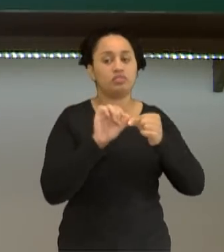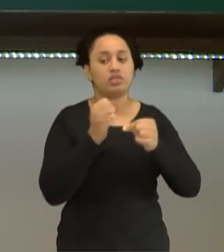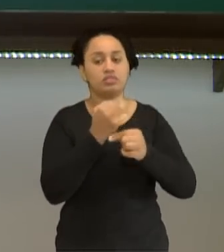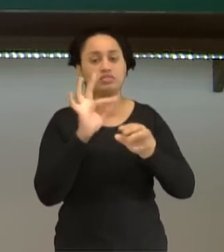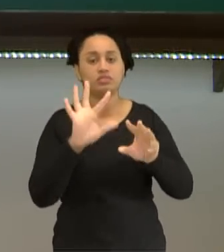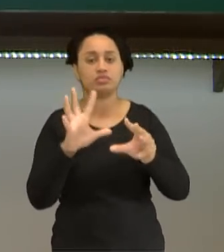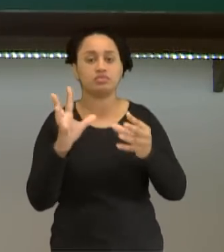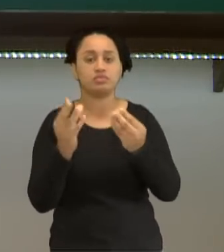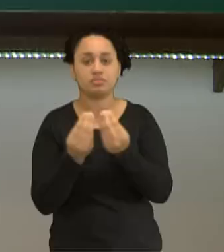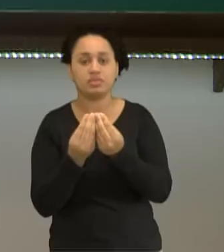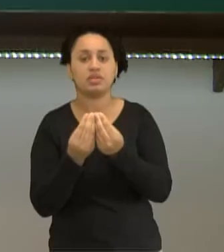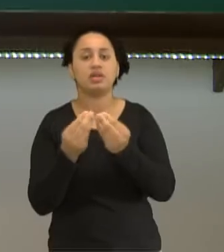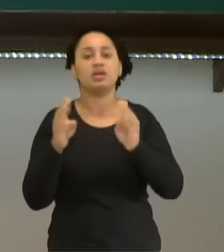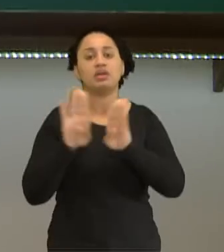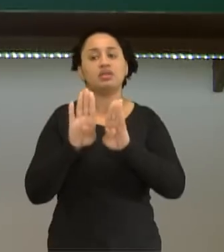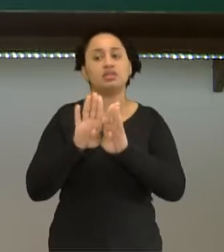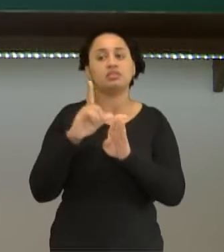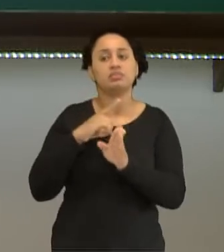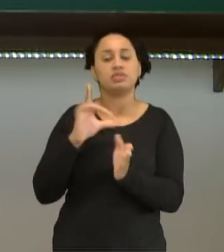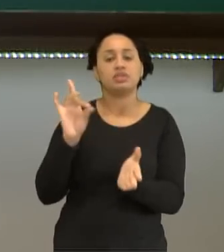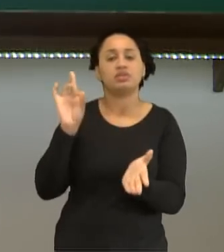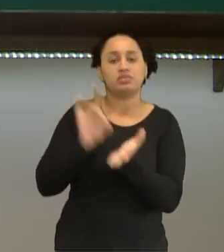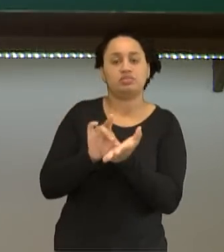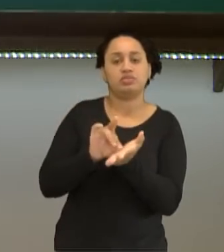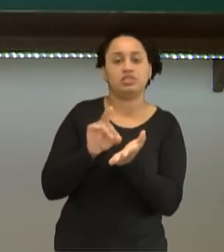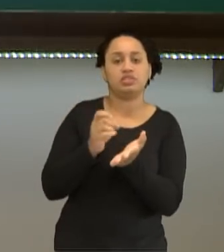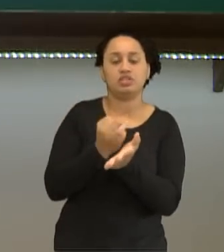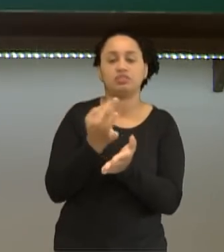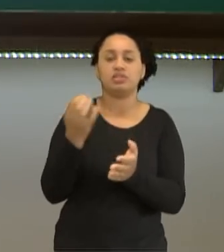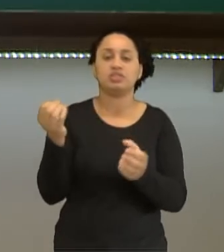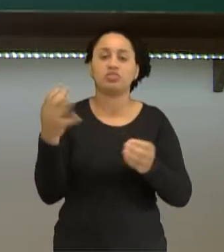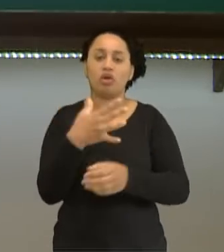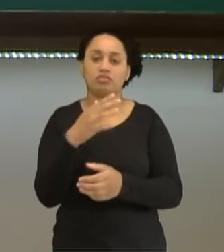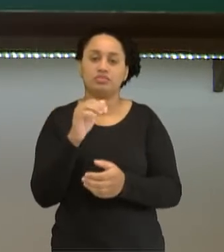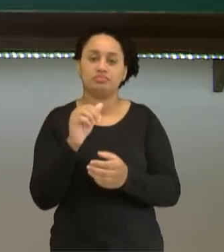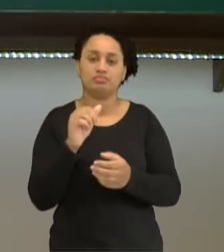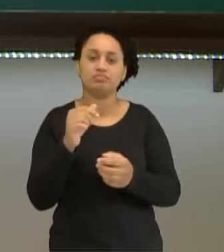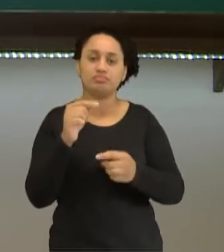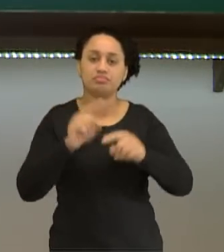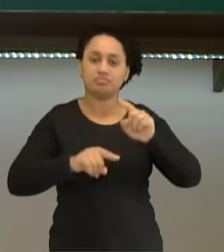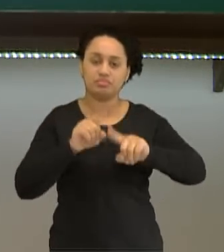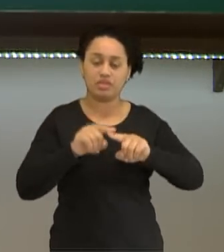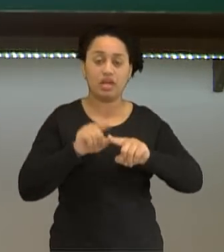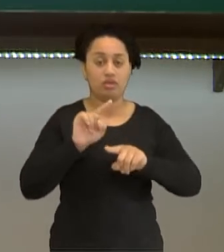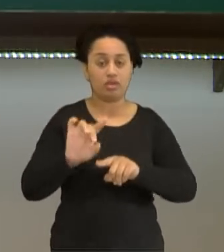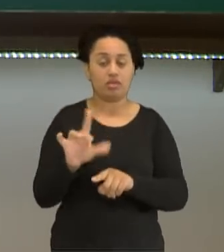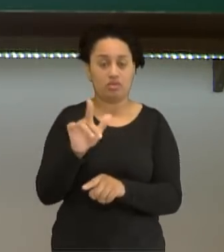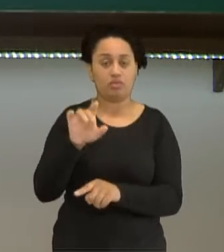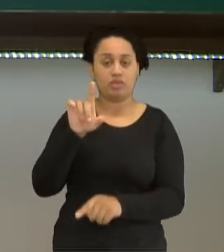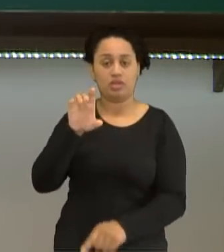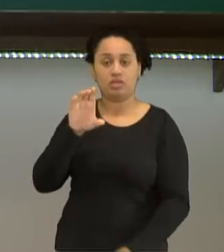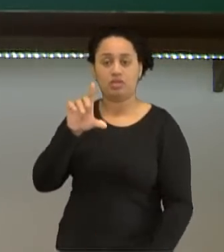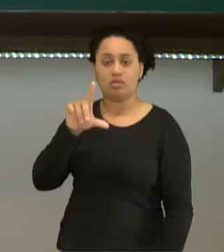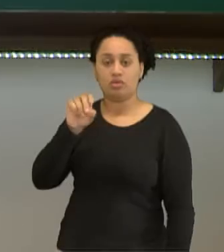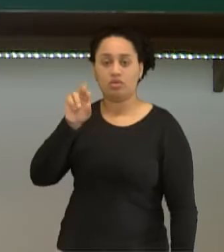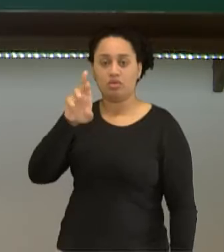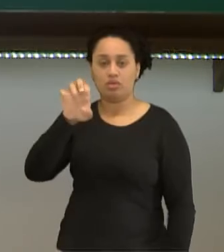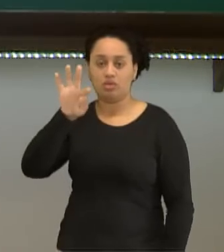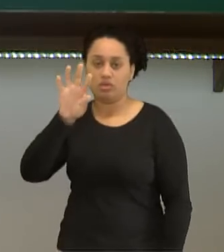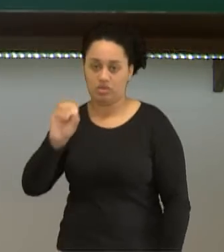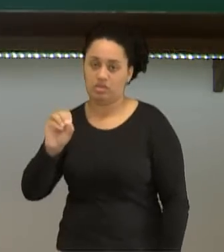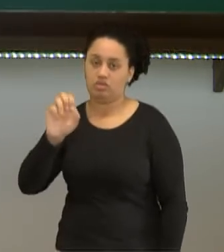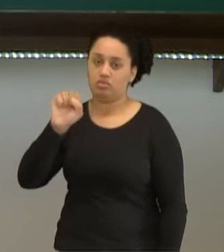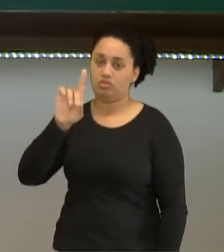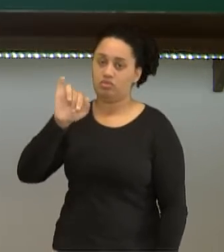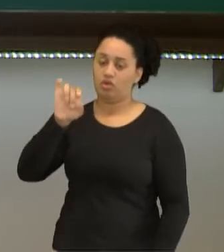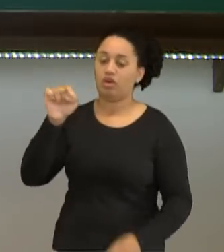e, consequentemente, dar origem a novas substâncias. É o que acontece com o cloreto de sódio. O sódio e o cloro se uniram,